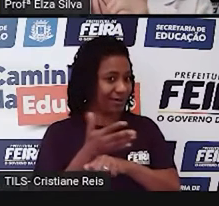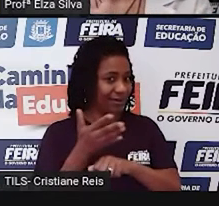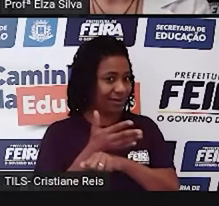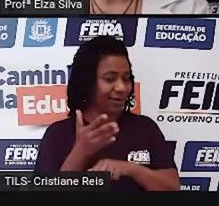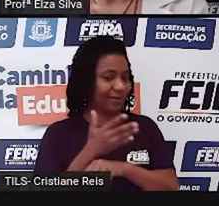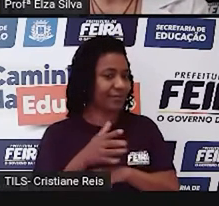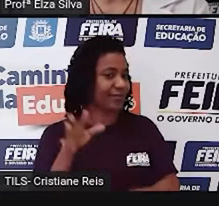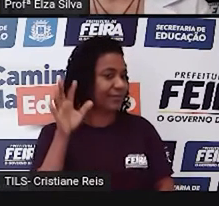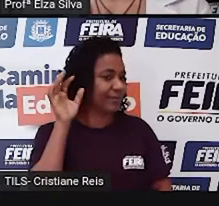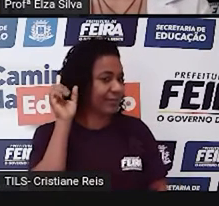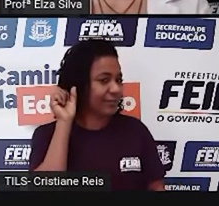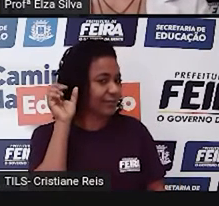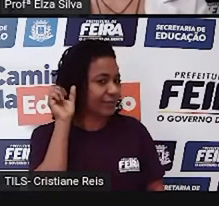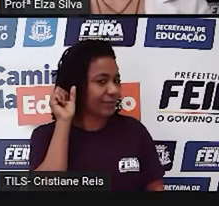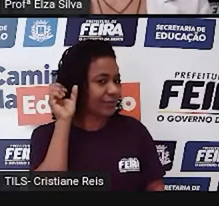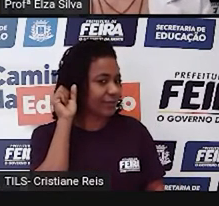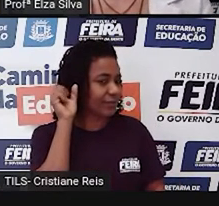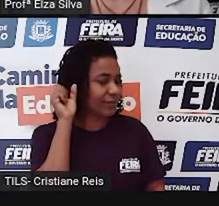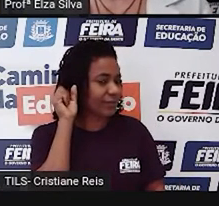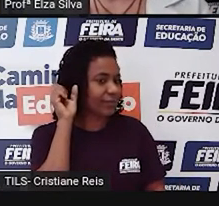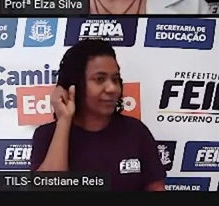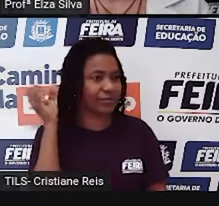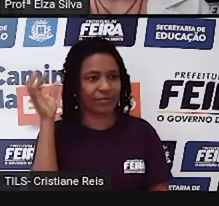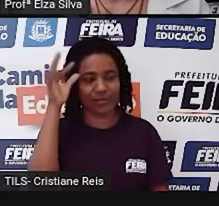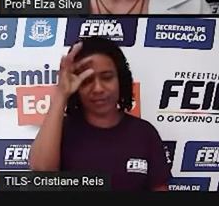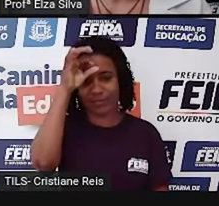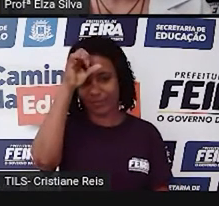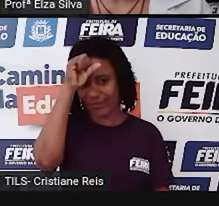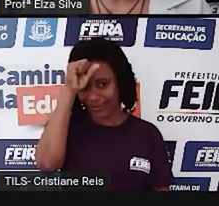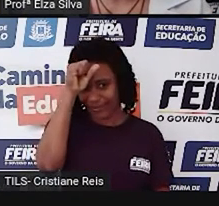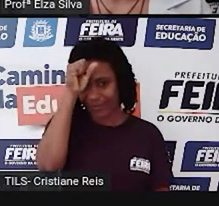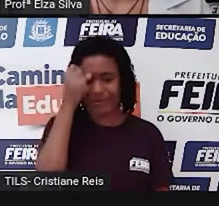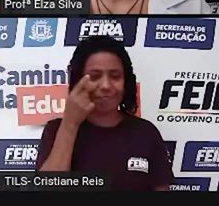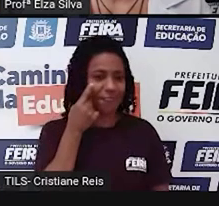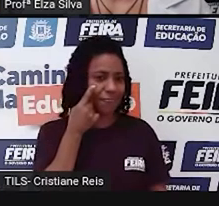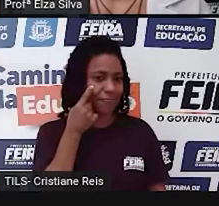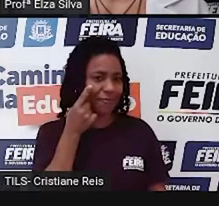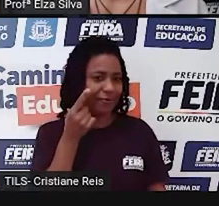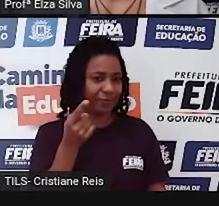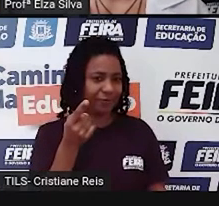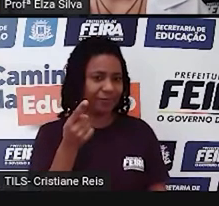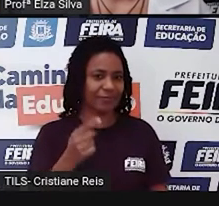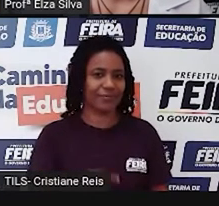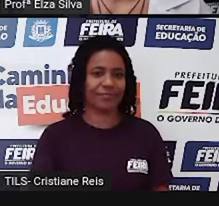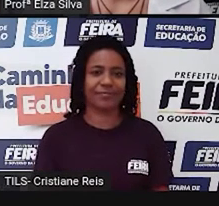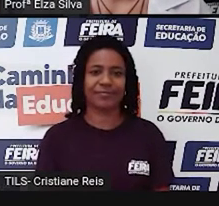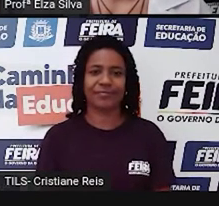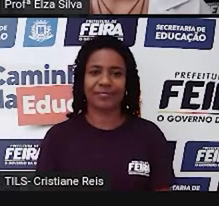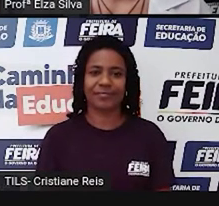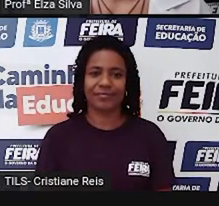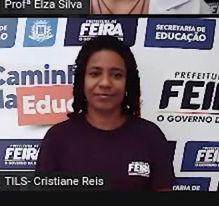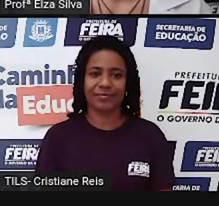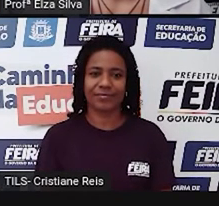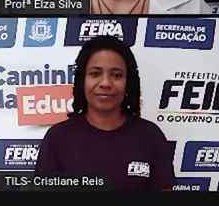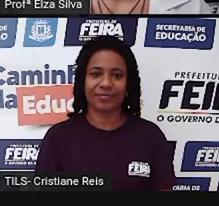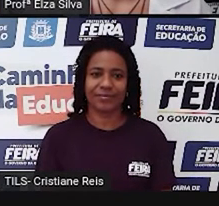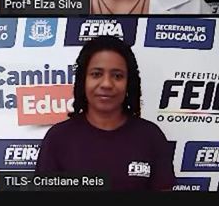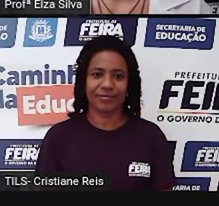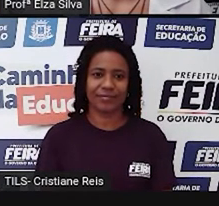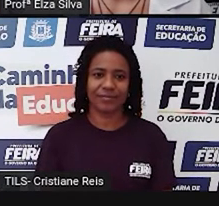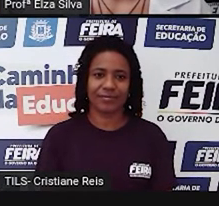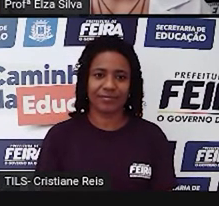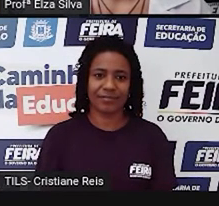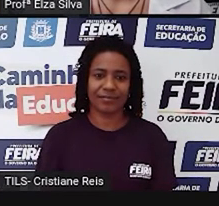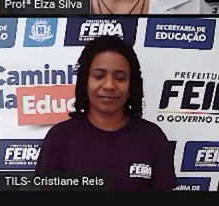e observar o que essas palavras significam. Let's go! College, pretend, lunch, fabric, tax, mayor,